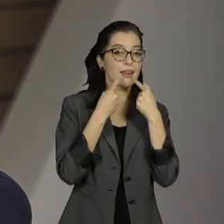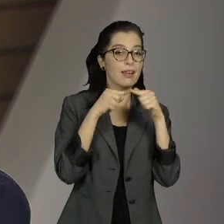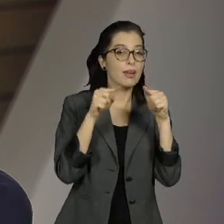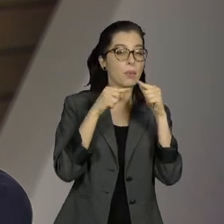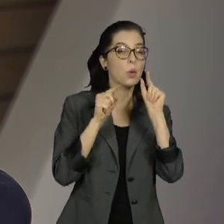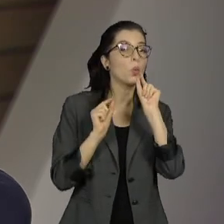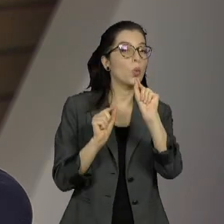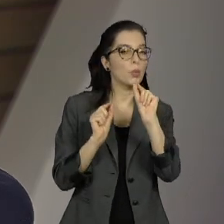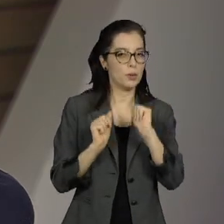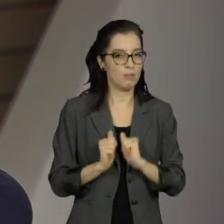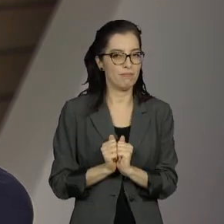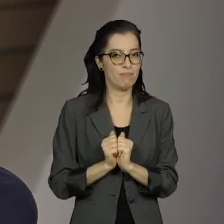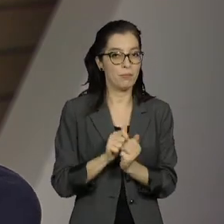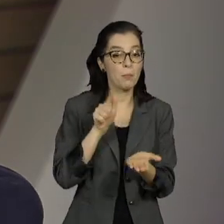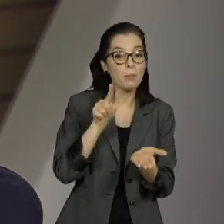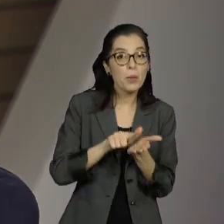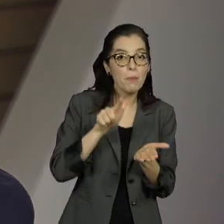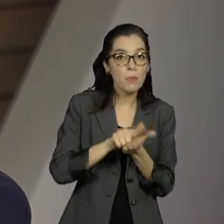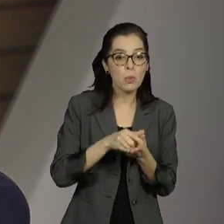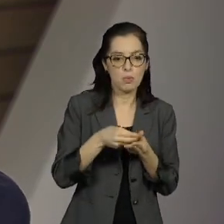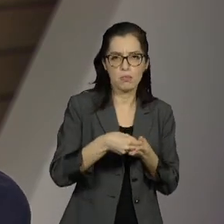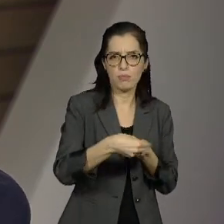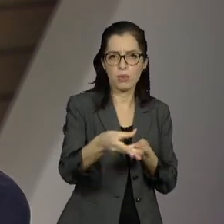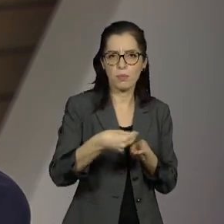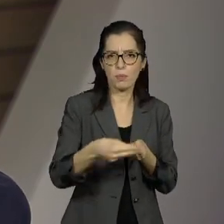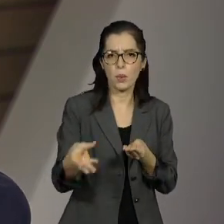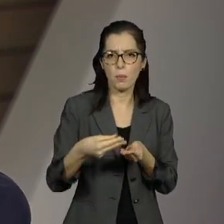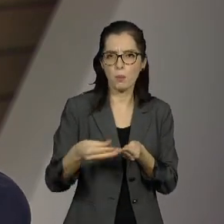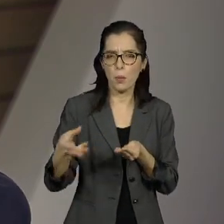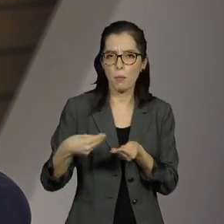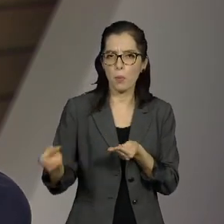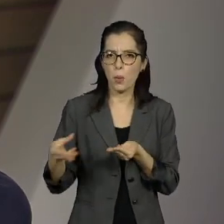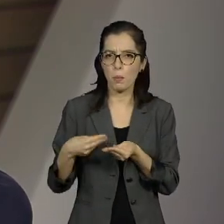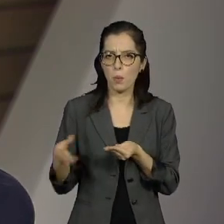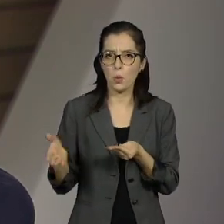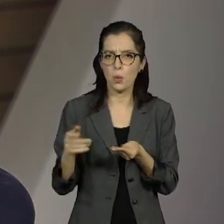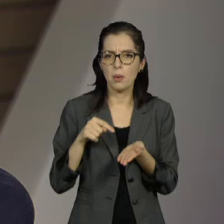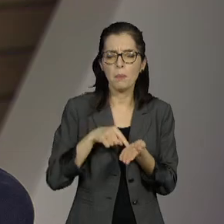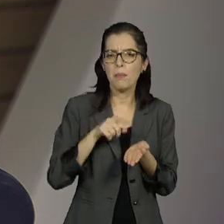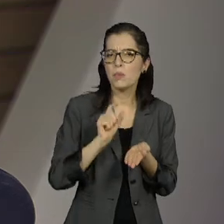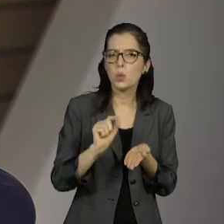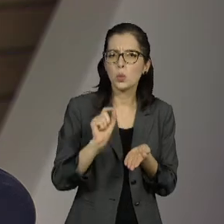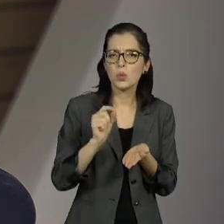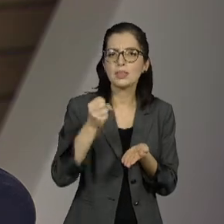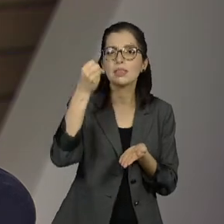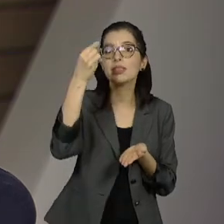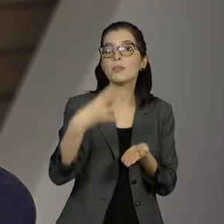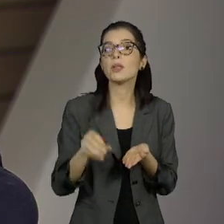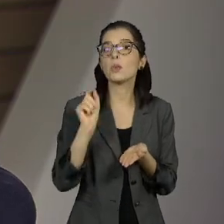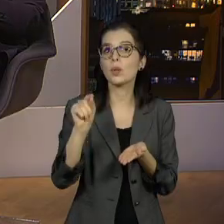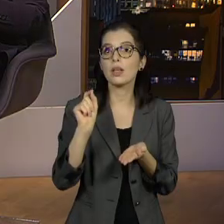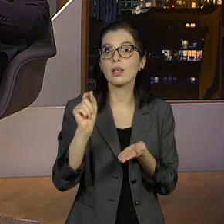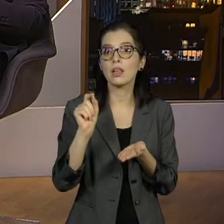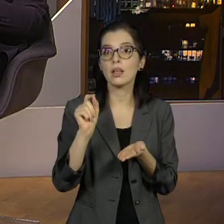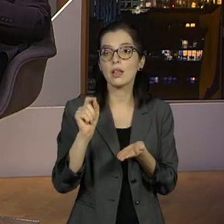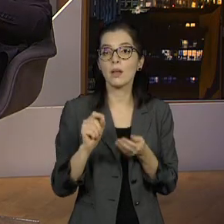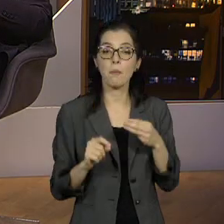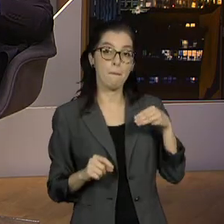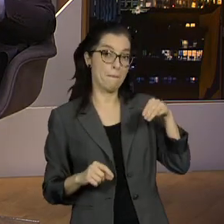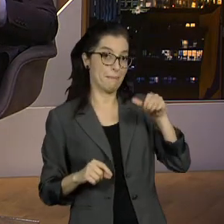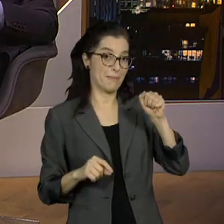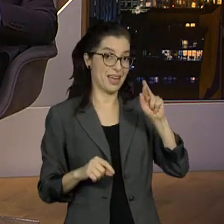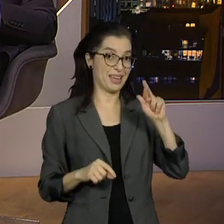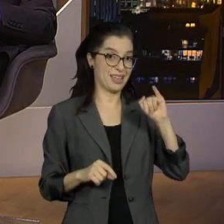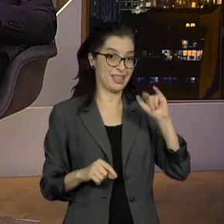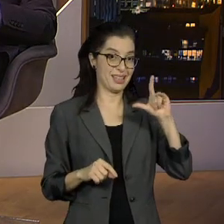panfletos apócrifos lá, que não tem assinatura, que diziam que a Marília é uma candidata anticristã. Então, foi